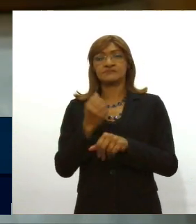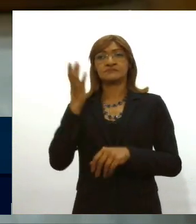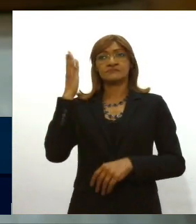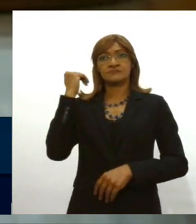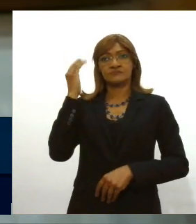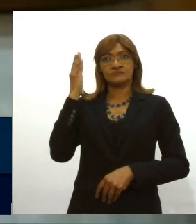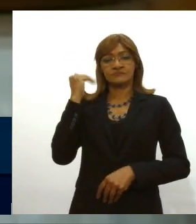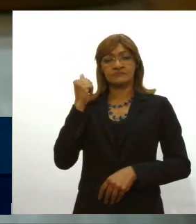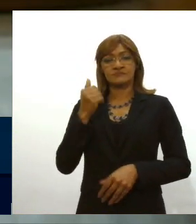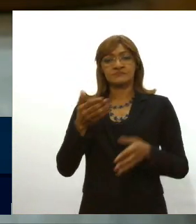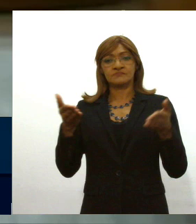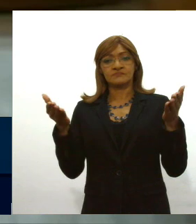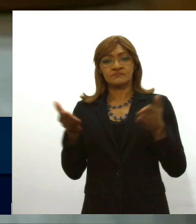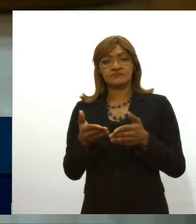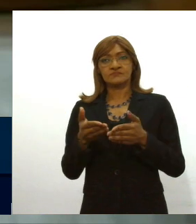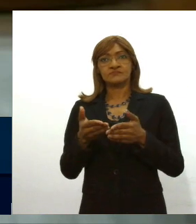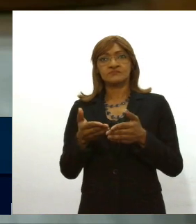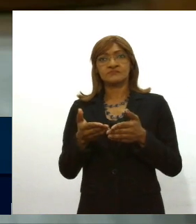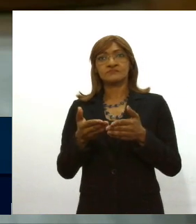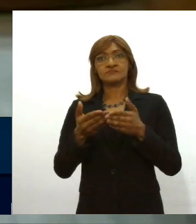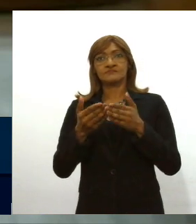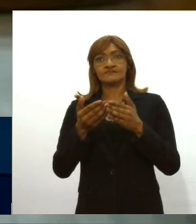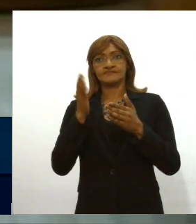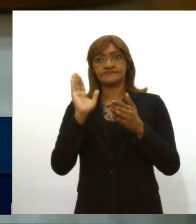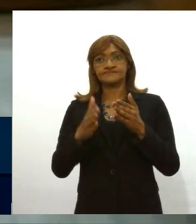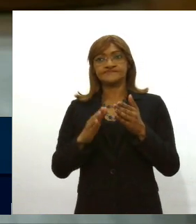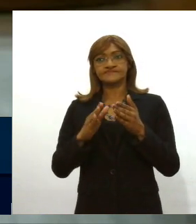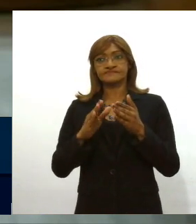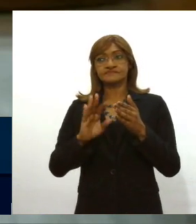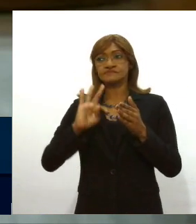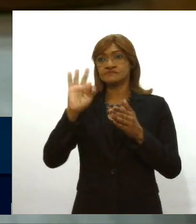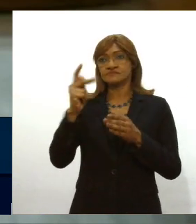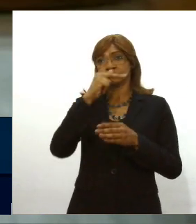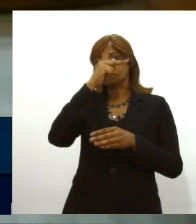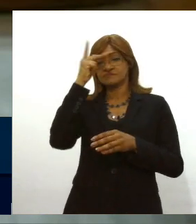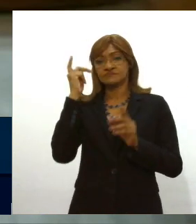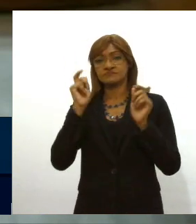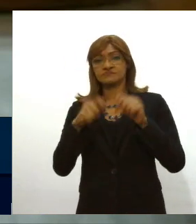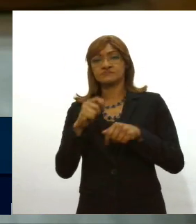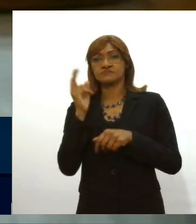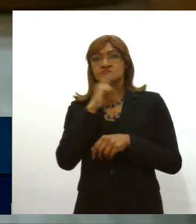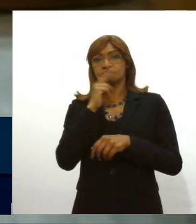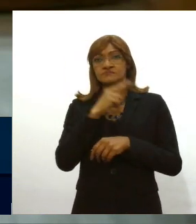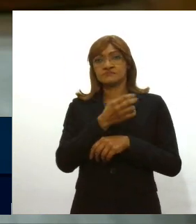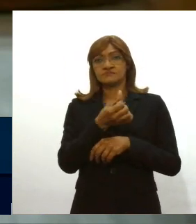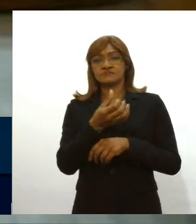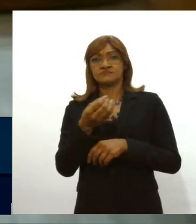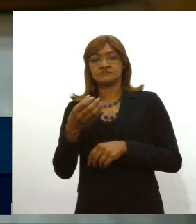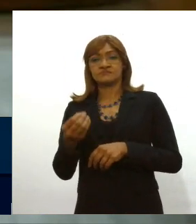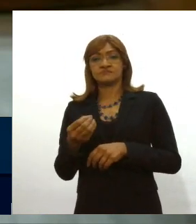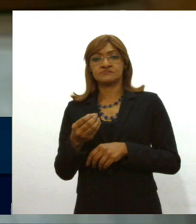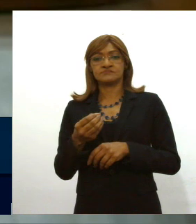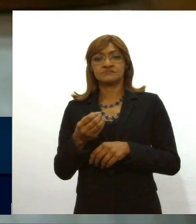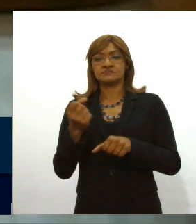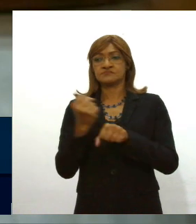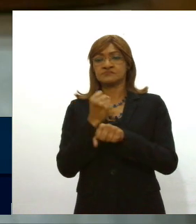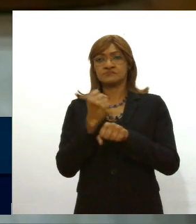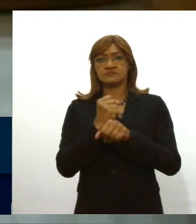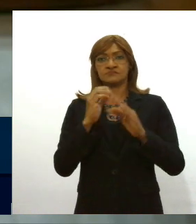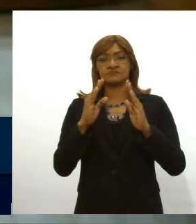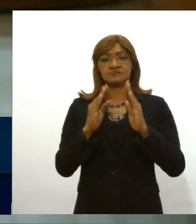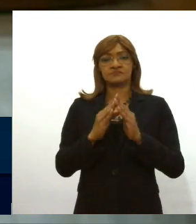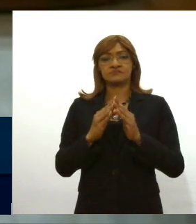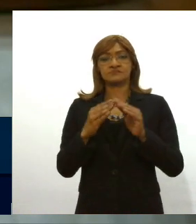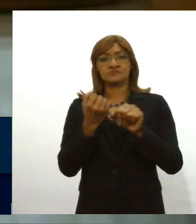para esse segmento aumentaram bastante durante a pandemia as pessoas que tiveram auxílio emergencial buscaram reformar suas casas